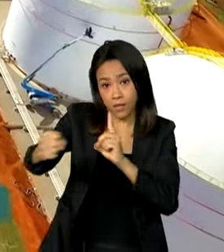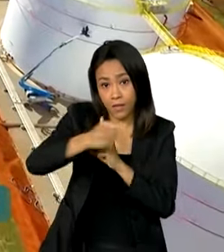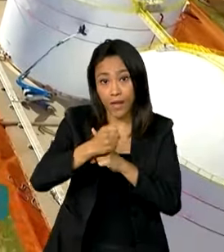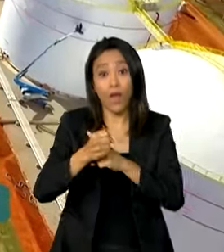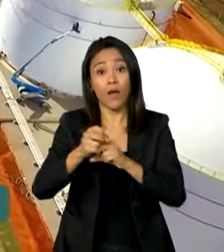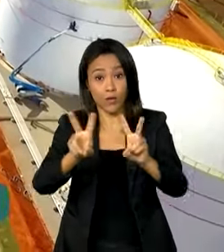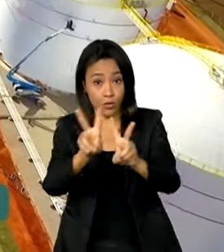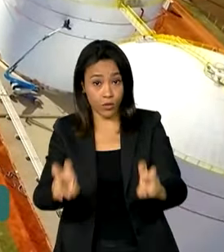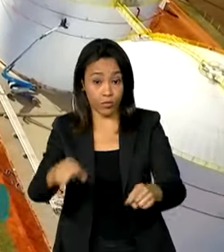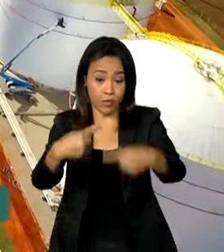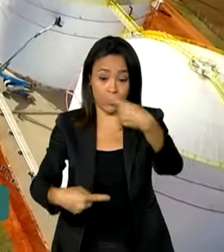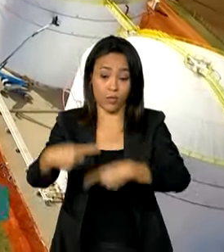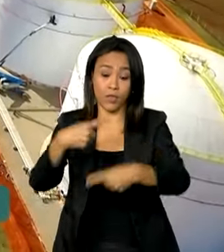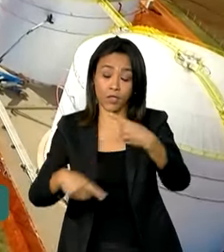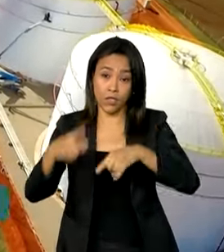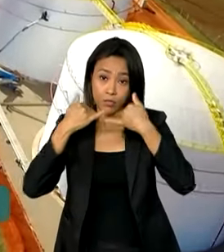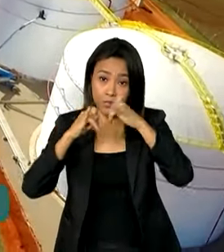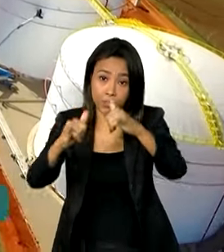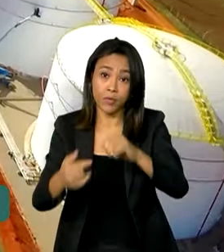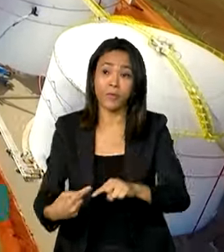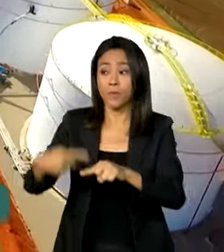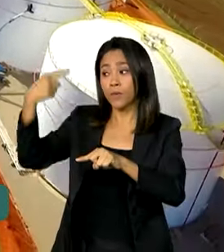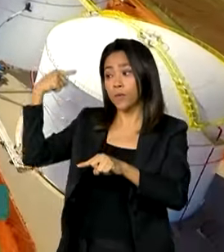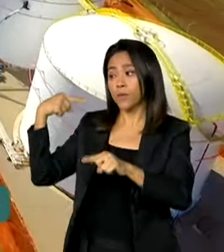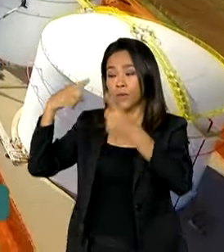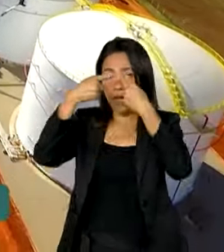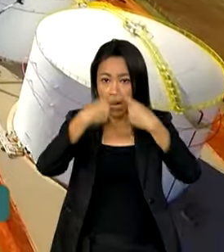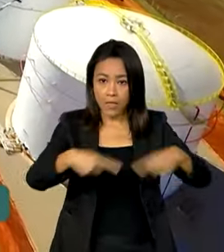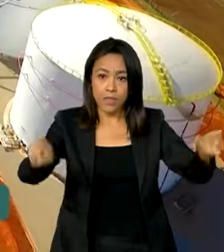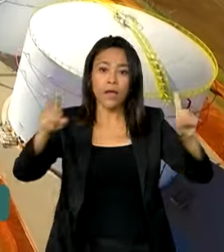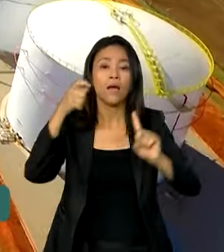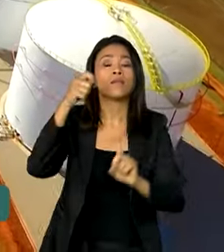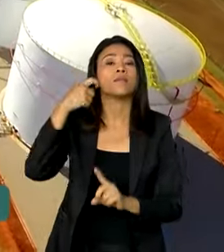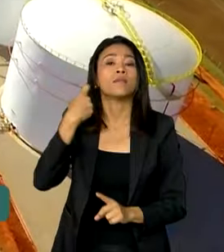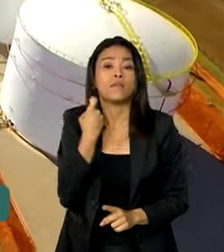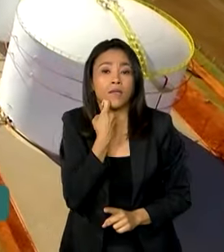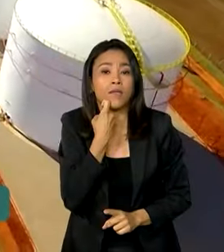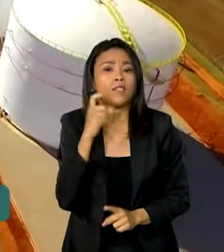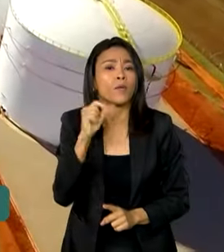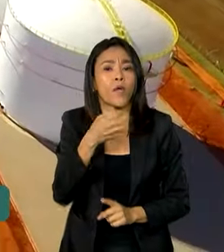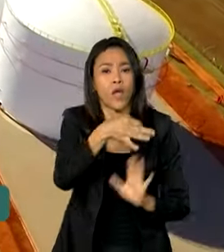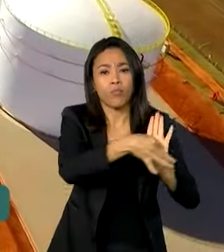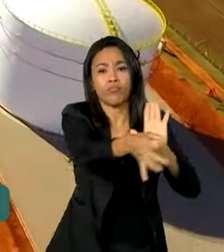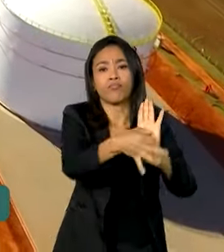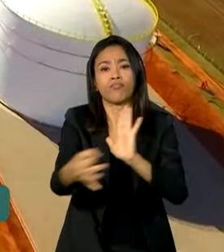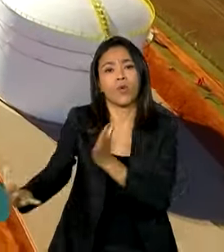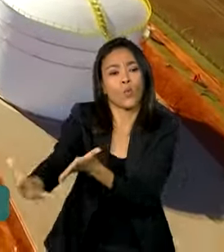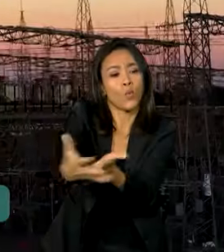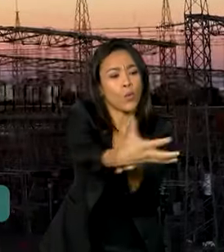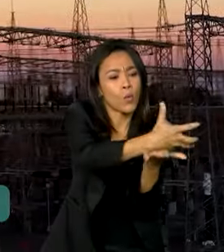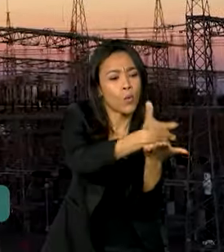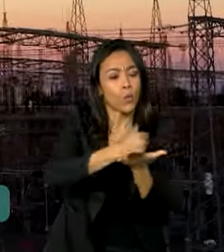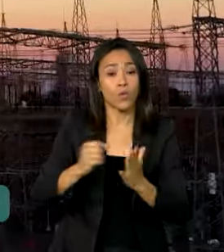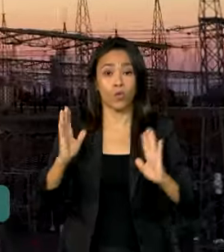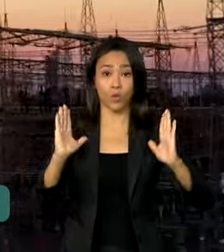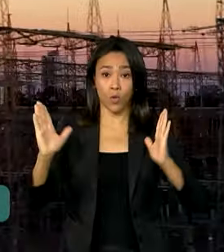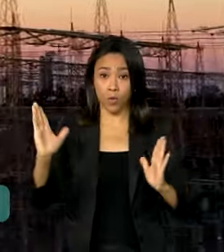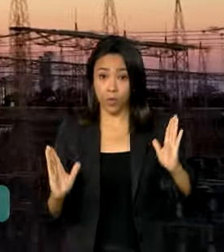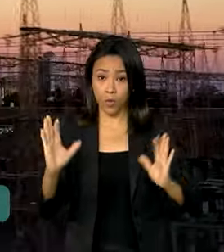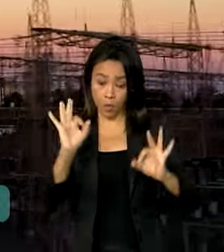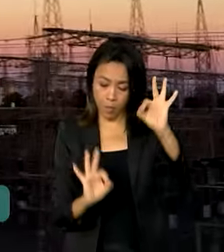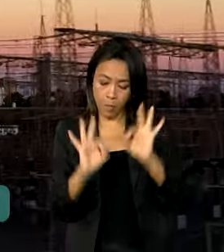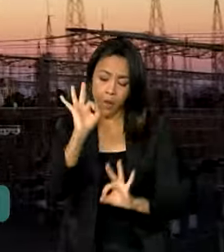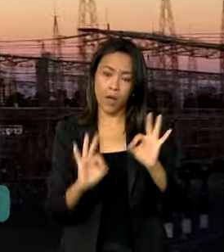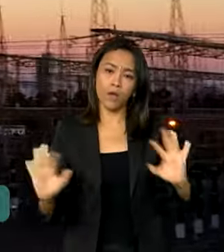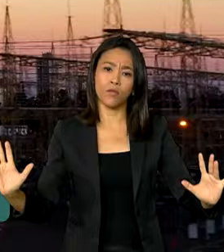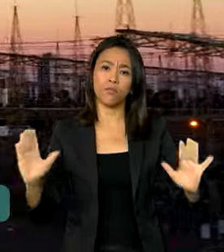políticas energéticas, foi lançada nesta sexta-feira a consulta pública do Plano Decenal de Expansão de